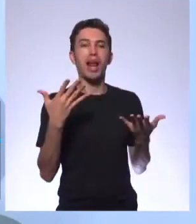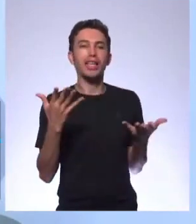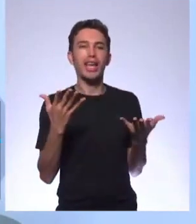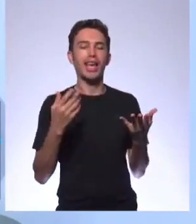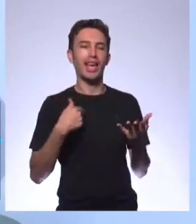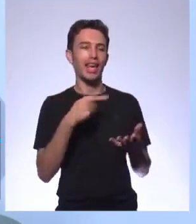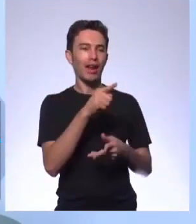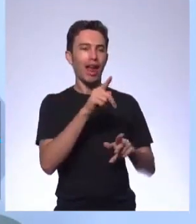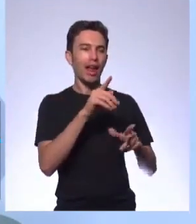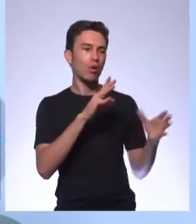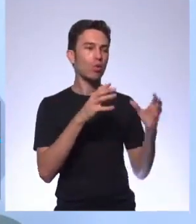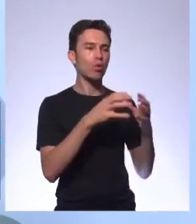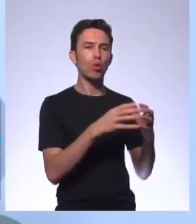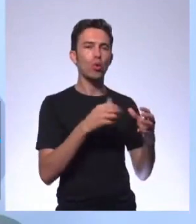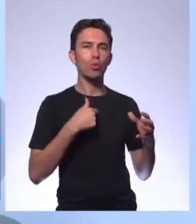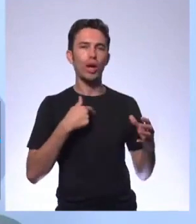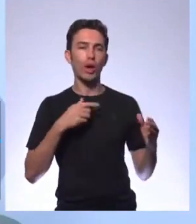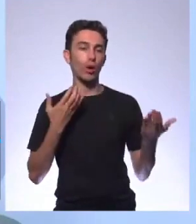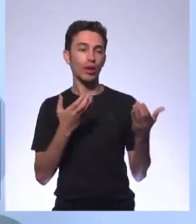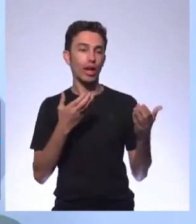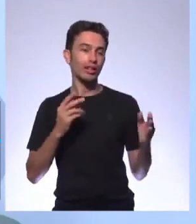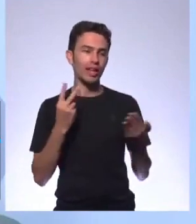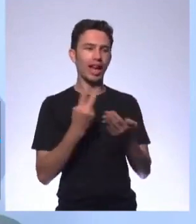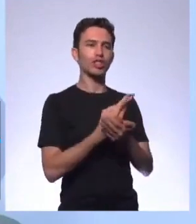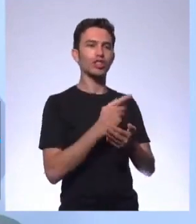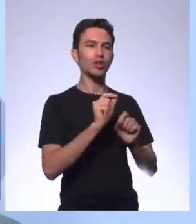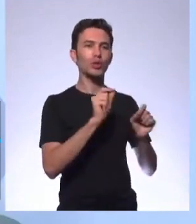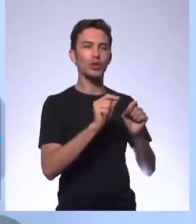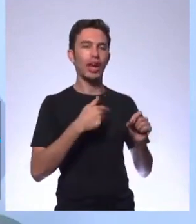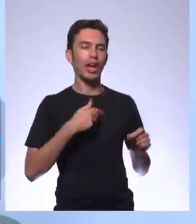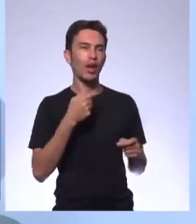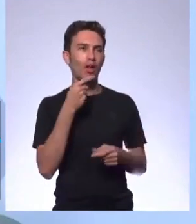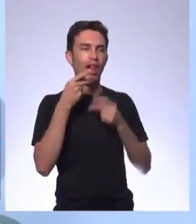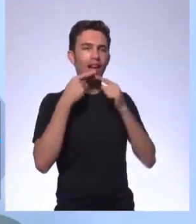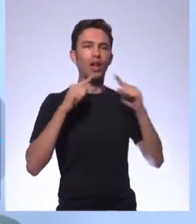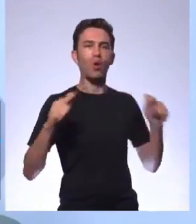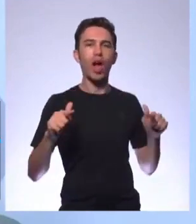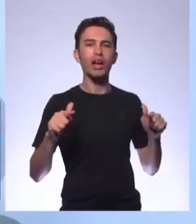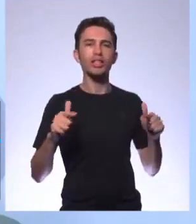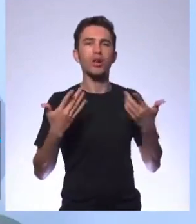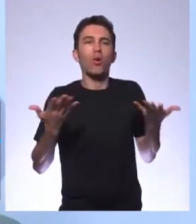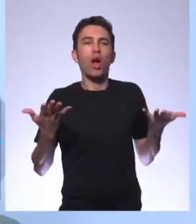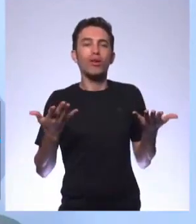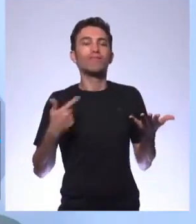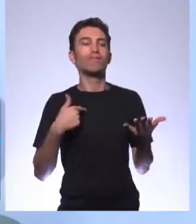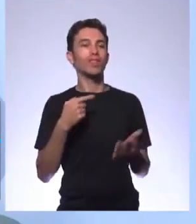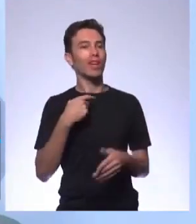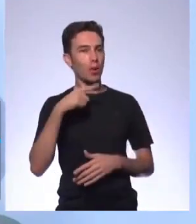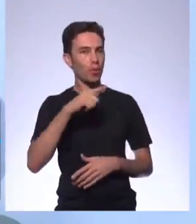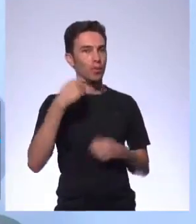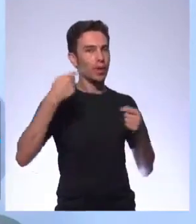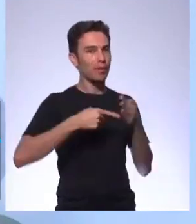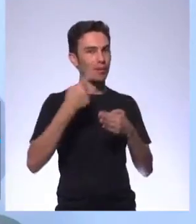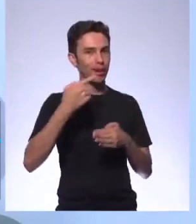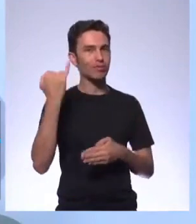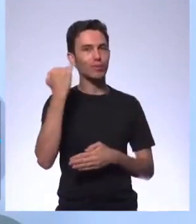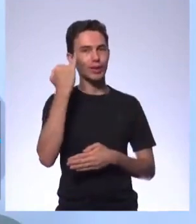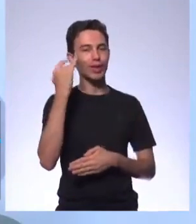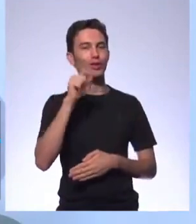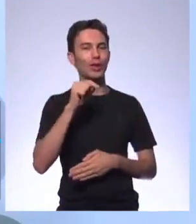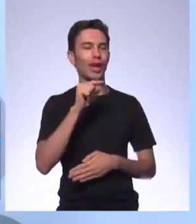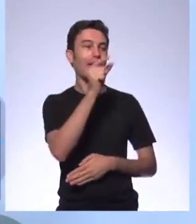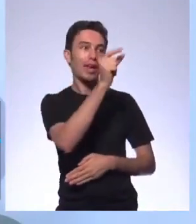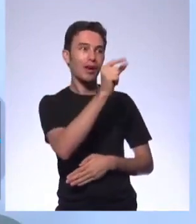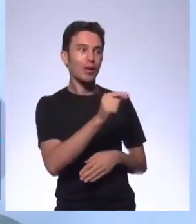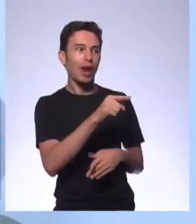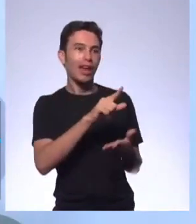Qual é o meu público? Quem que eu quero atingir? Que tipo de linguagem eu vou usar? Então, o primeiro passo é escolher. Quero fazer uma resenha sobre, aí